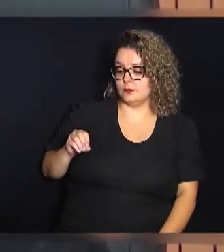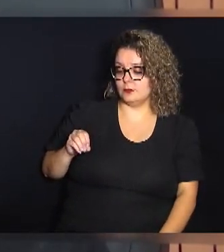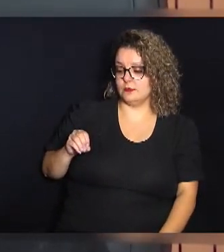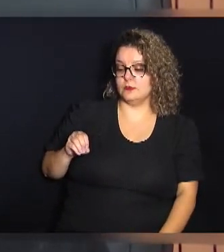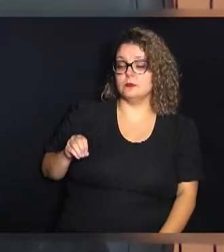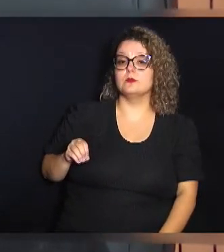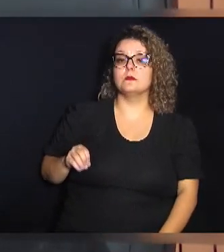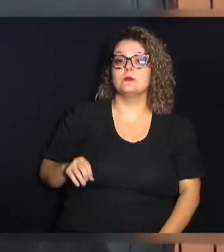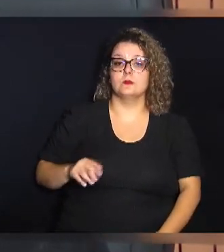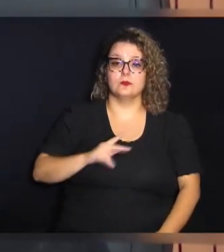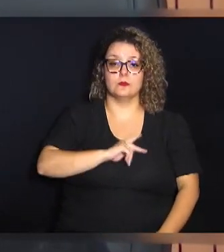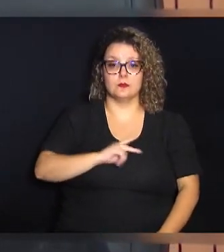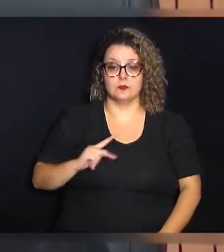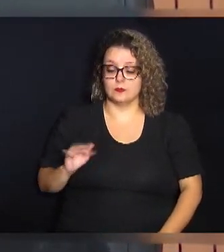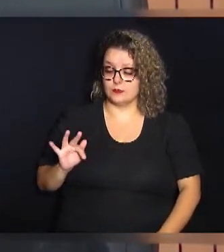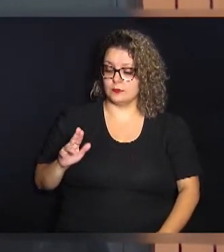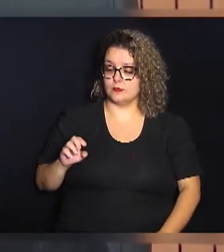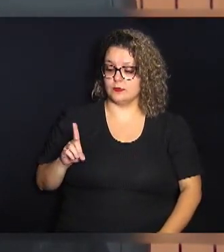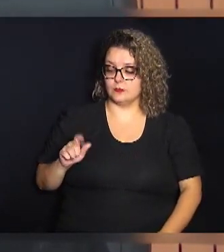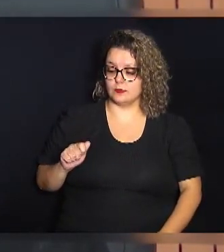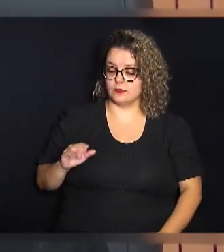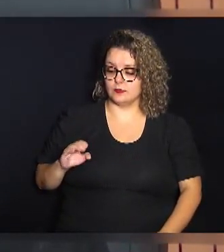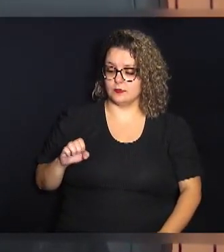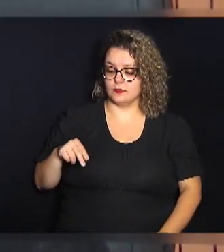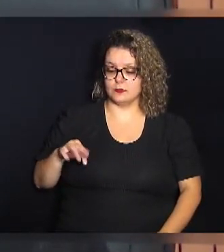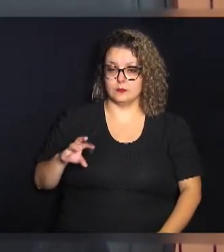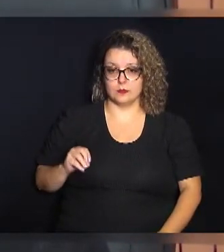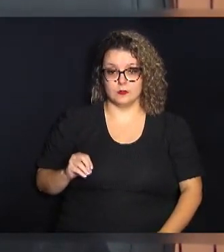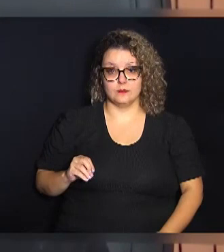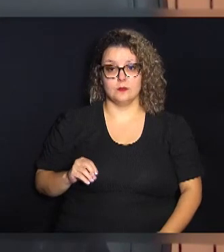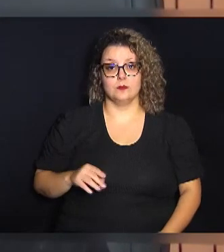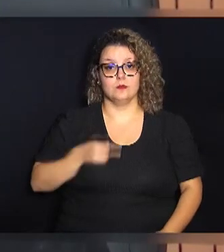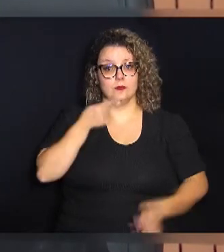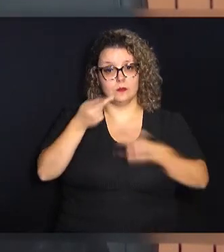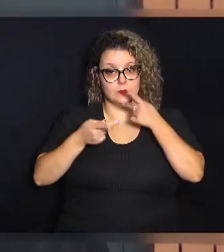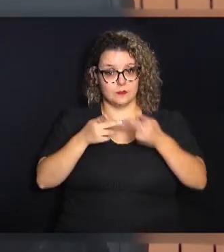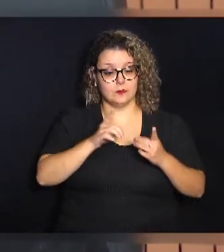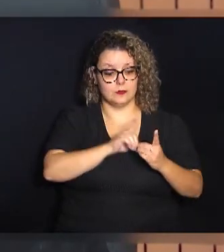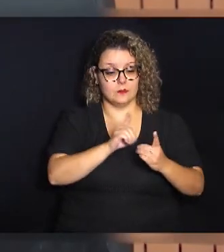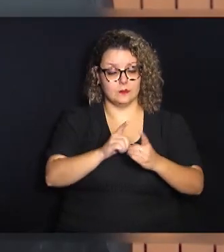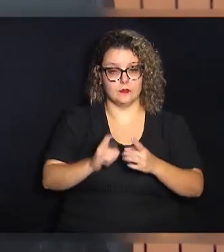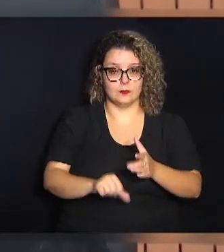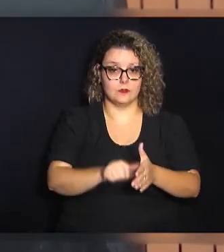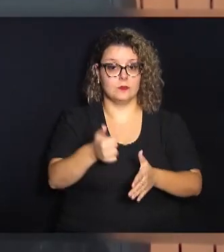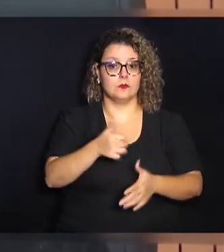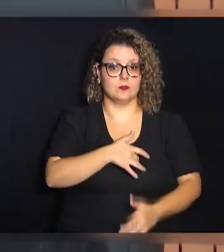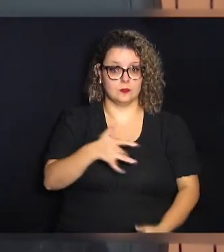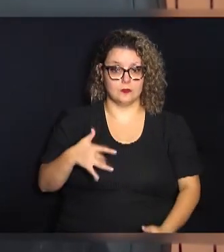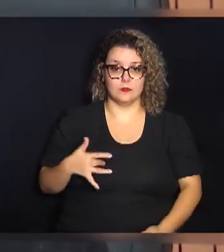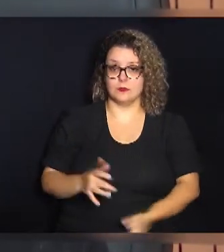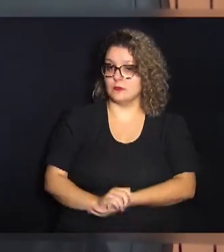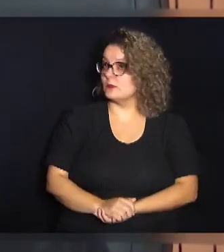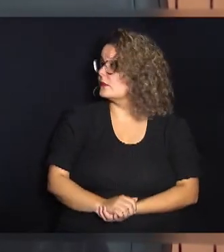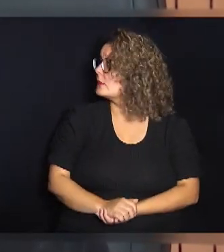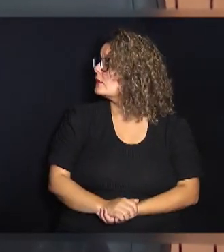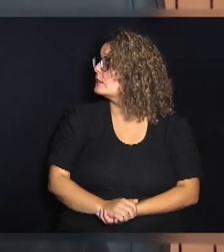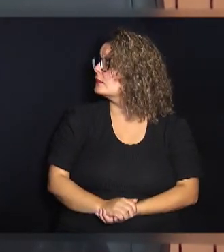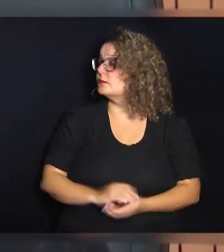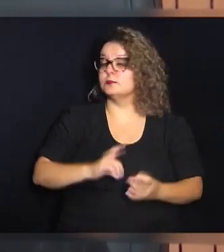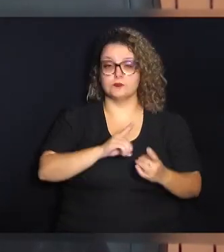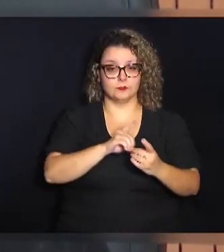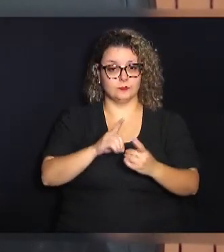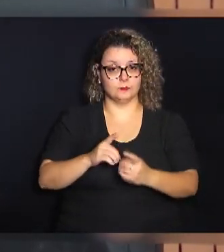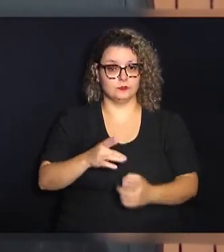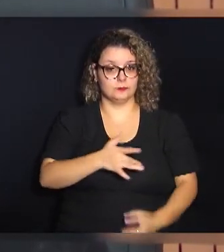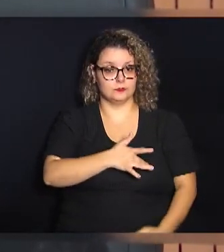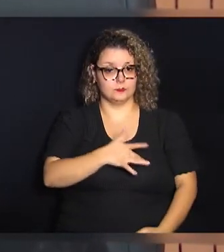Fundacentro destacou o papel dos agentes na atenção primária de saúde. A atenção primária no Brasil ela é